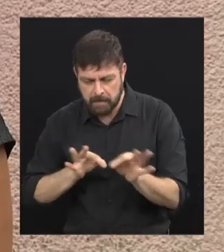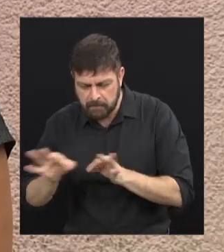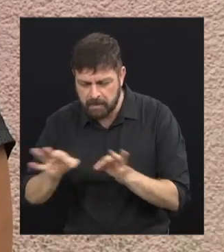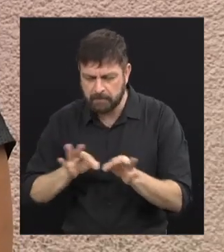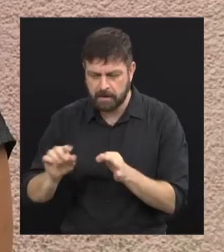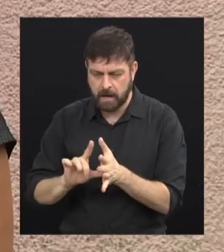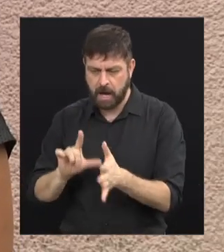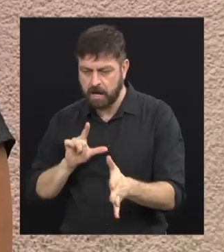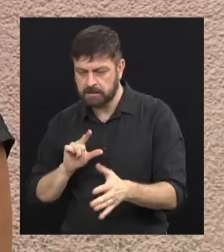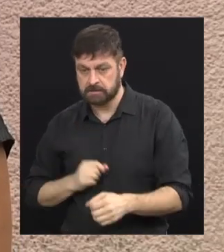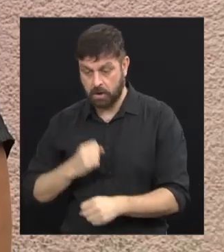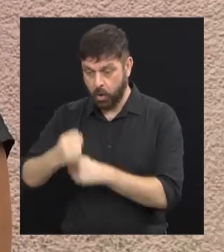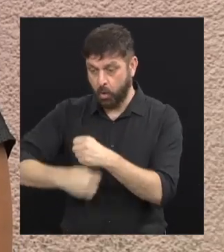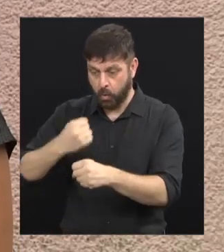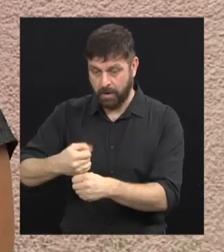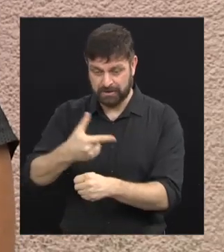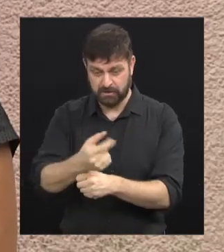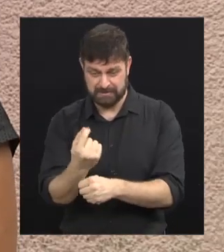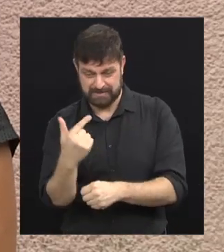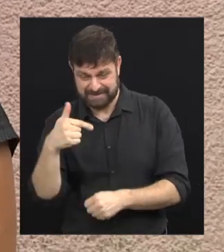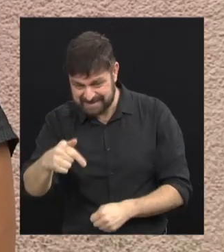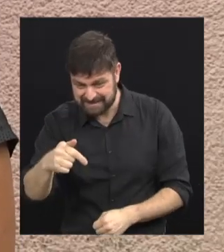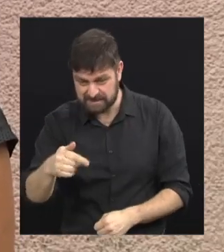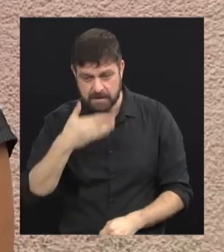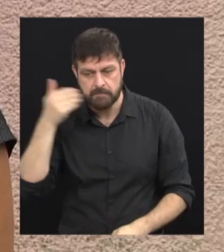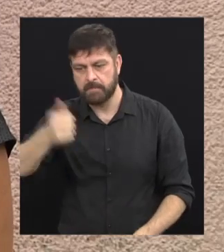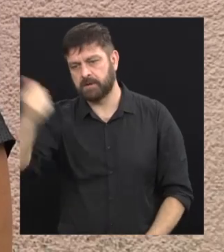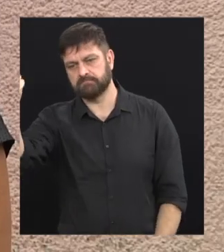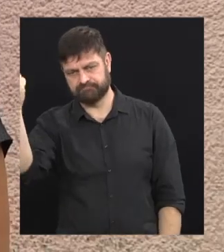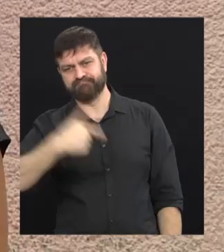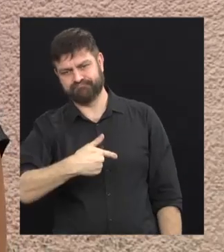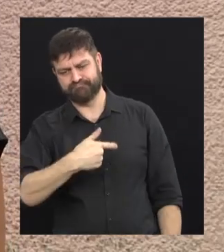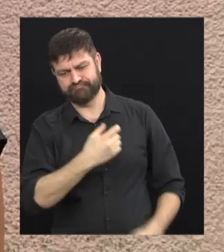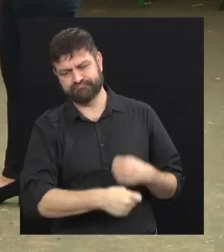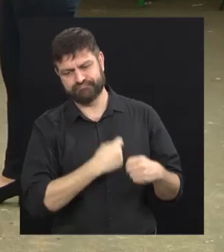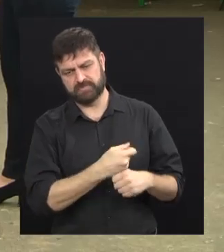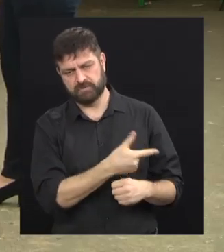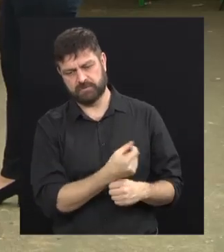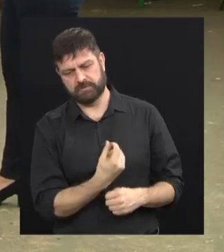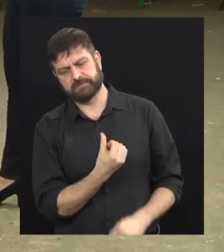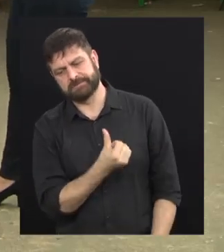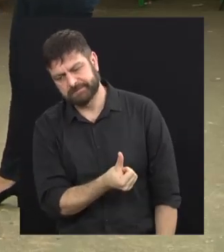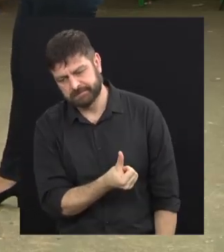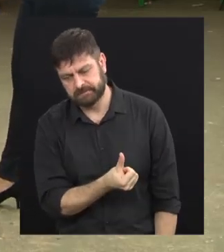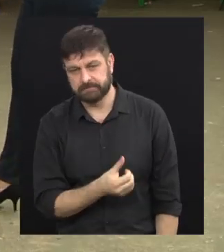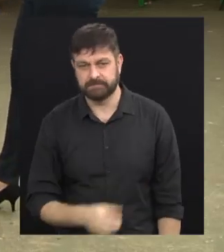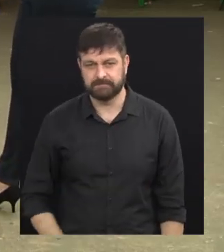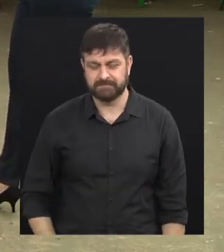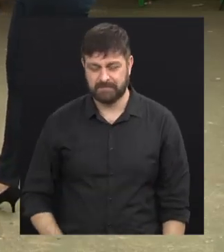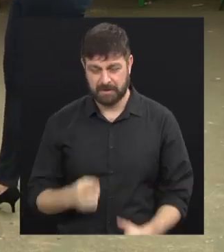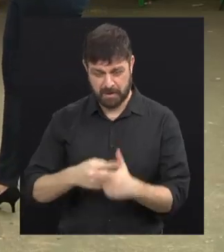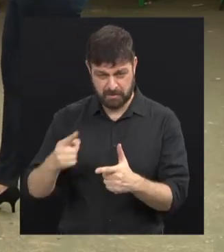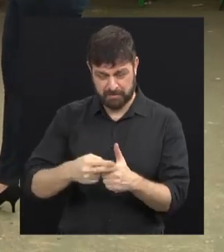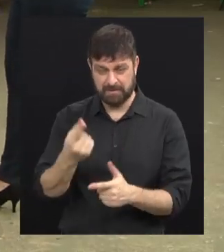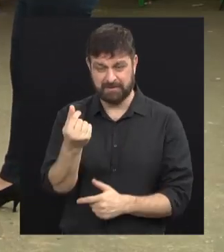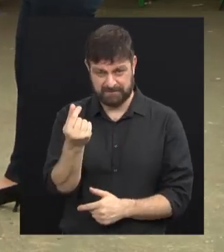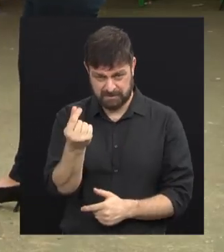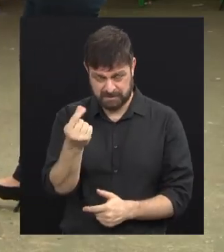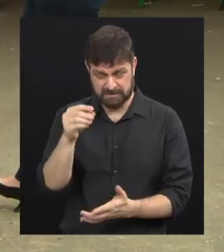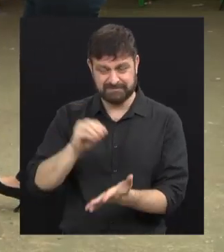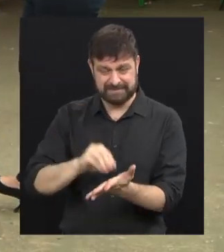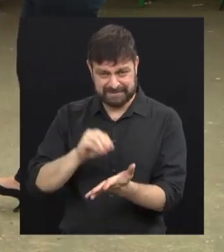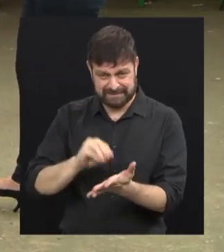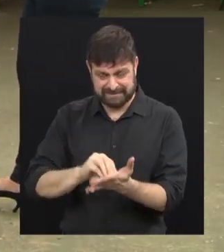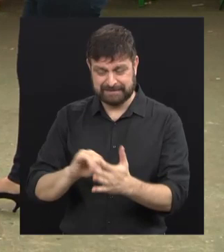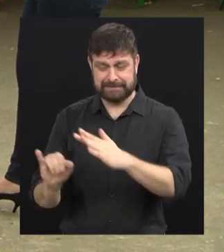planejar para que o ano de 2017 seja bem melhor que 2016. Além da realidade financeira que comprometeu não só a